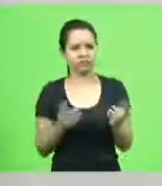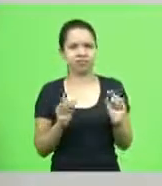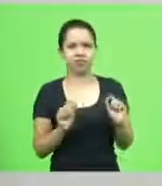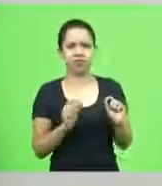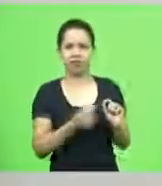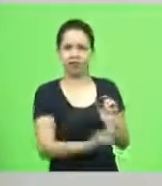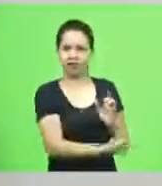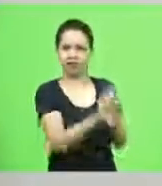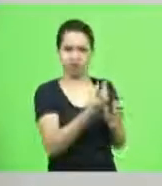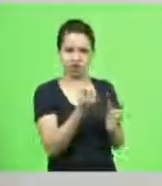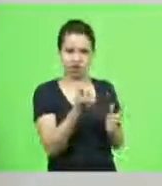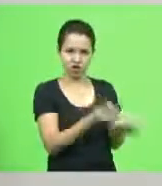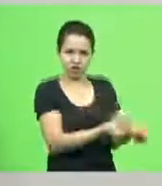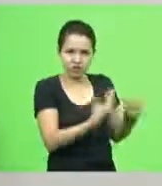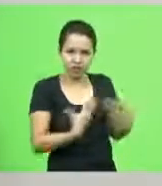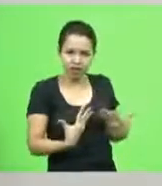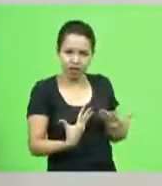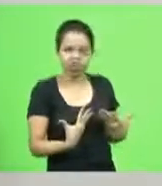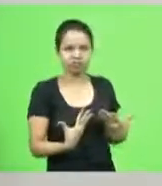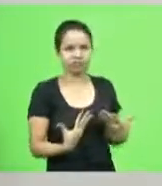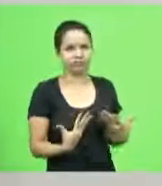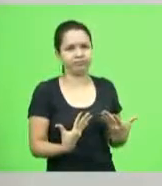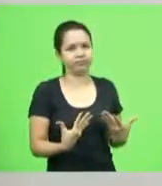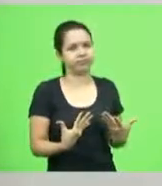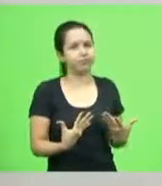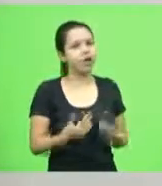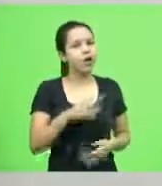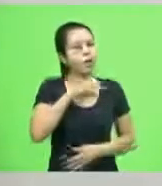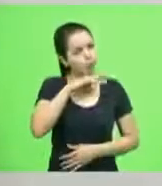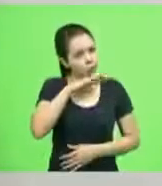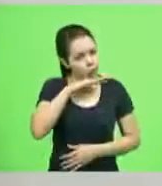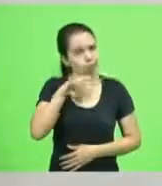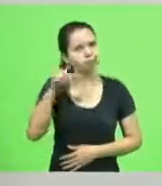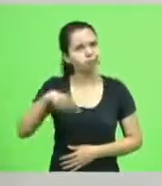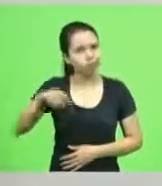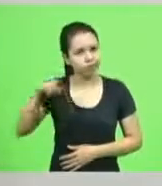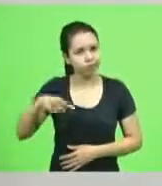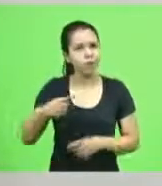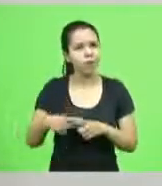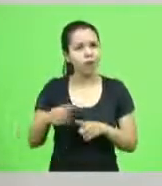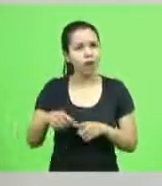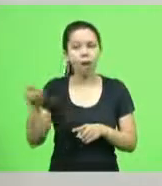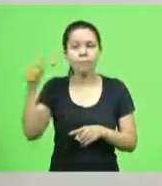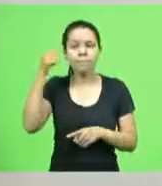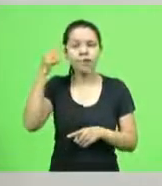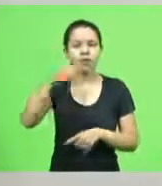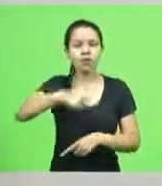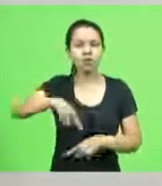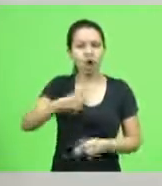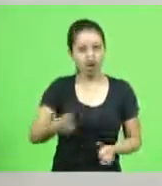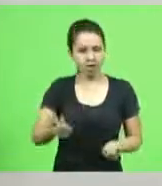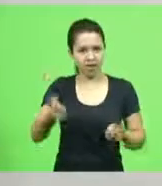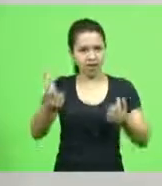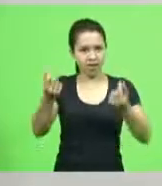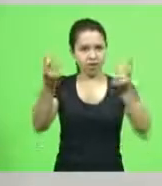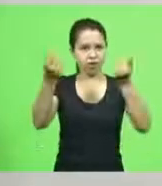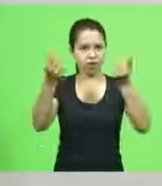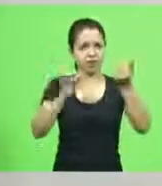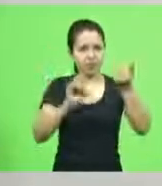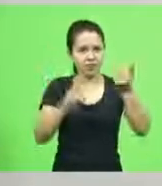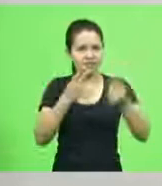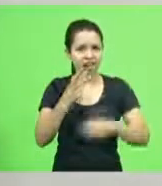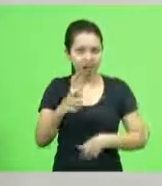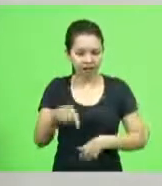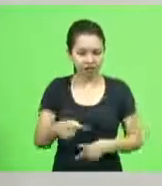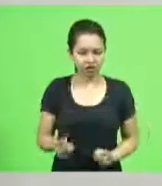ofereceu dinheiro isso é ruim deputado Carminati isso é ruim porque eles já nos tratam como ricos se a gente dizer que tem dinheiro aqui